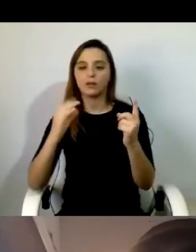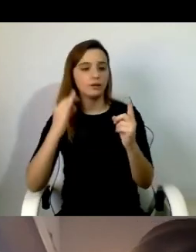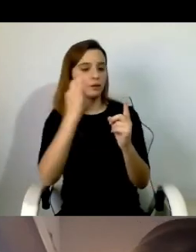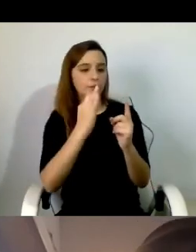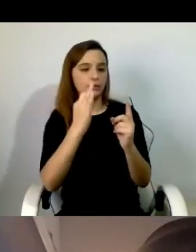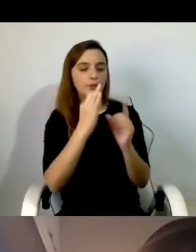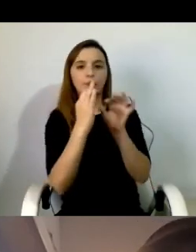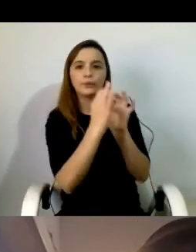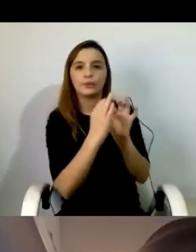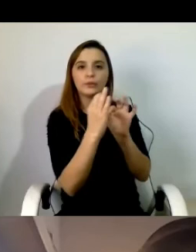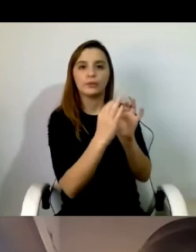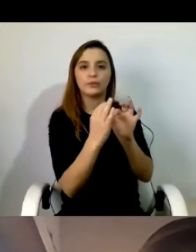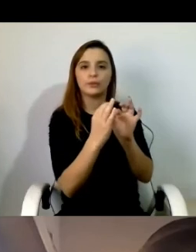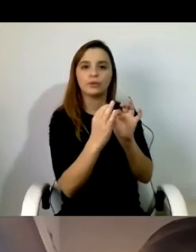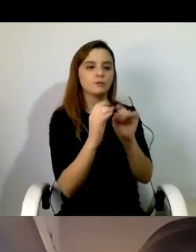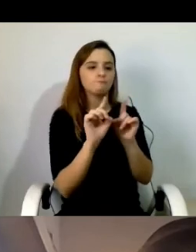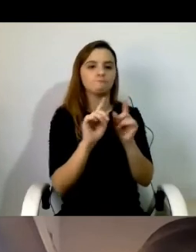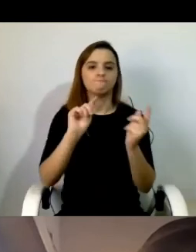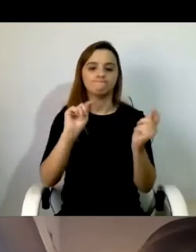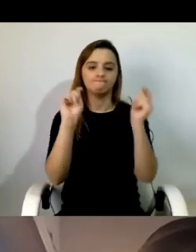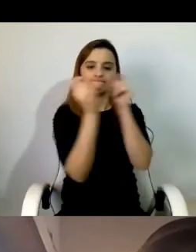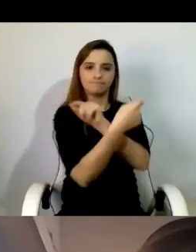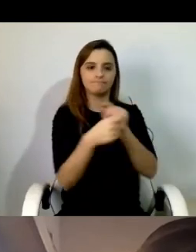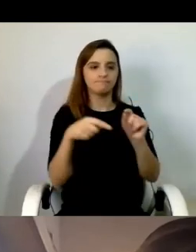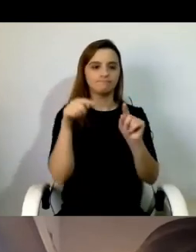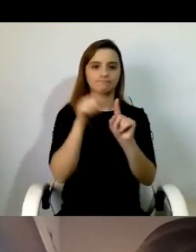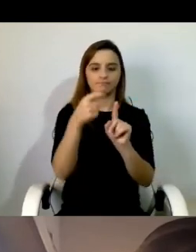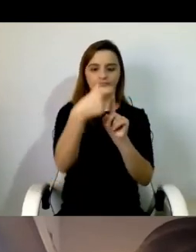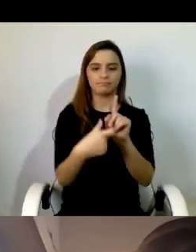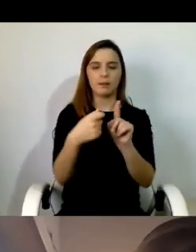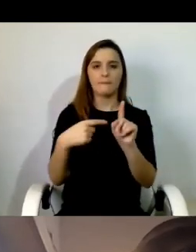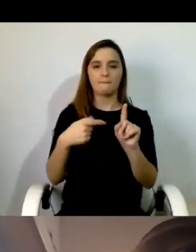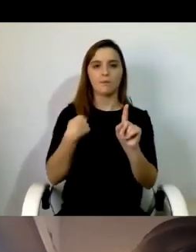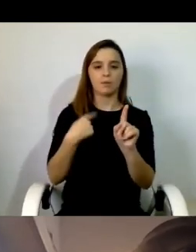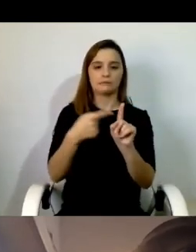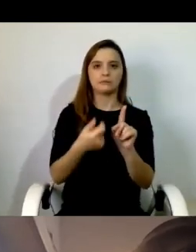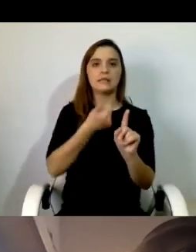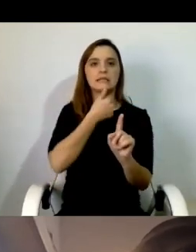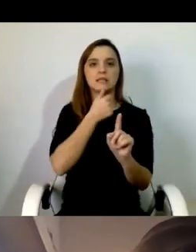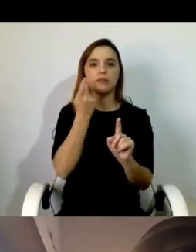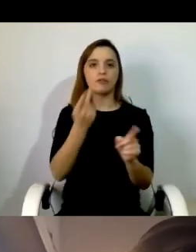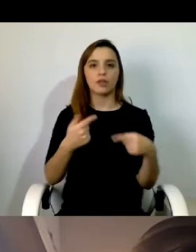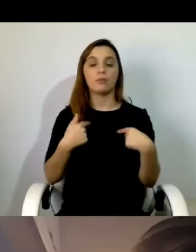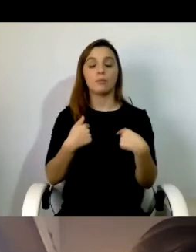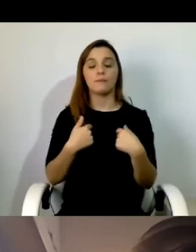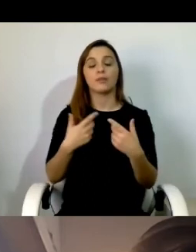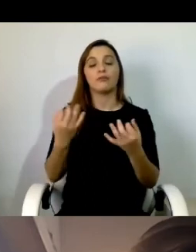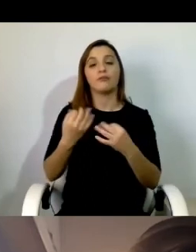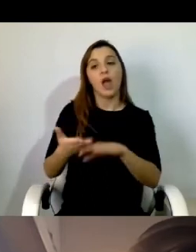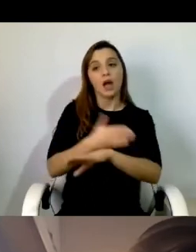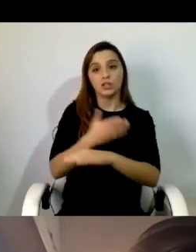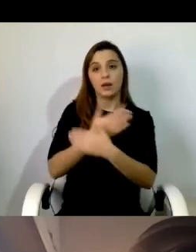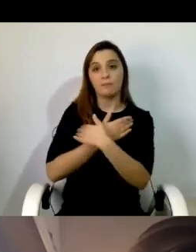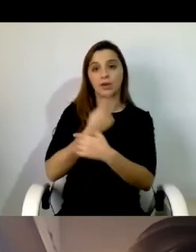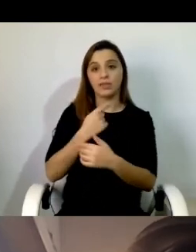protagonismo da tomada de decisões sobre a sua própria vida. Como dizia um amigo que começou a ter assistência pessoal agora tenho